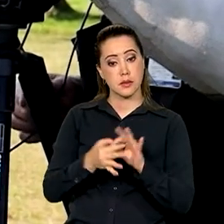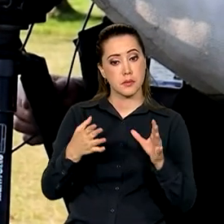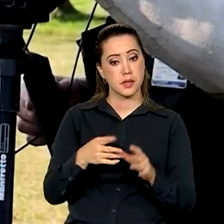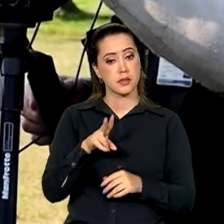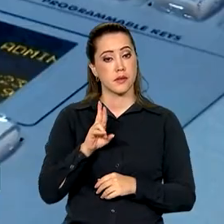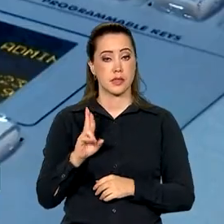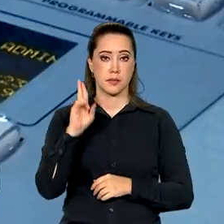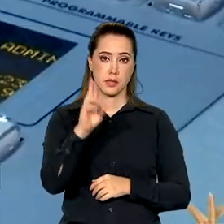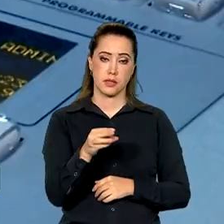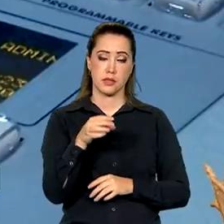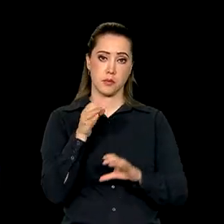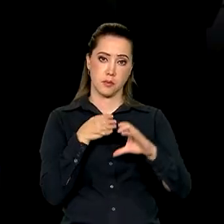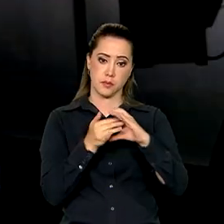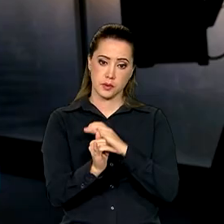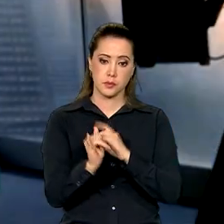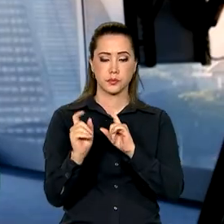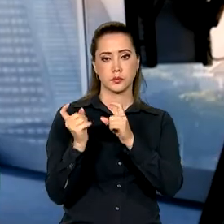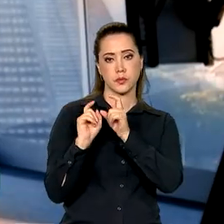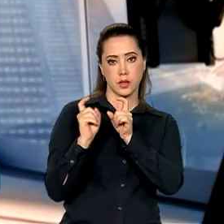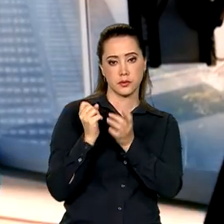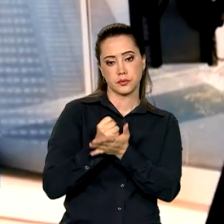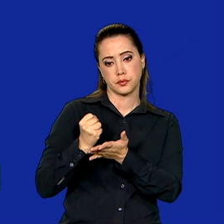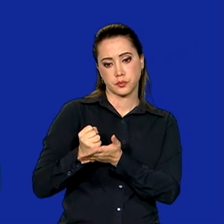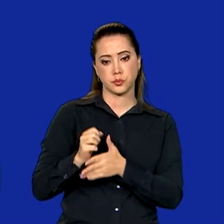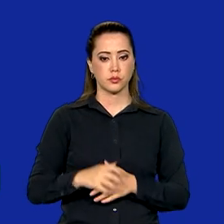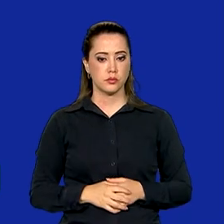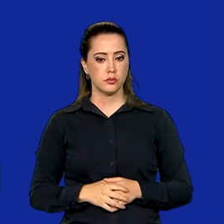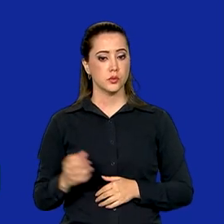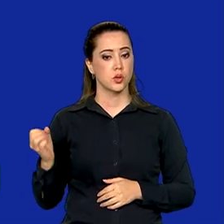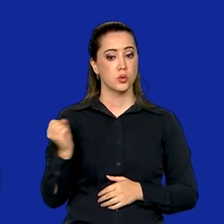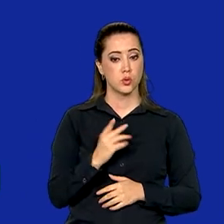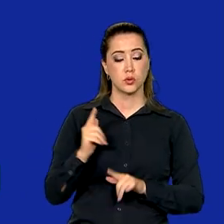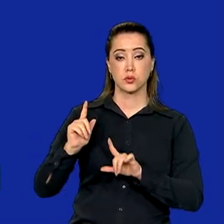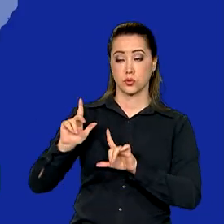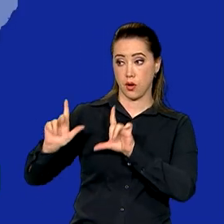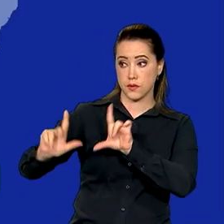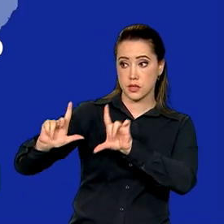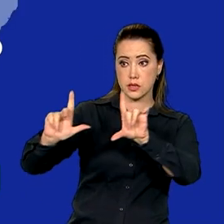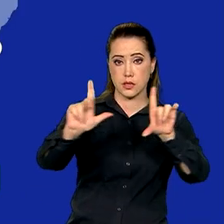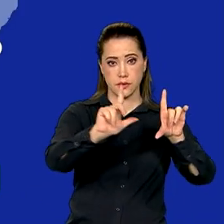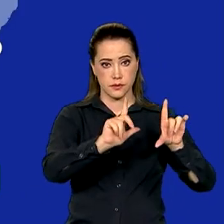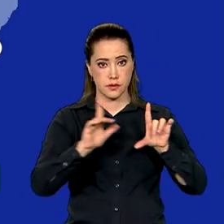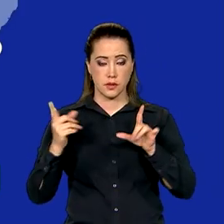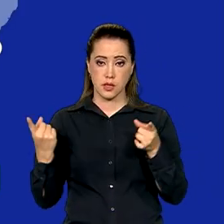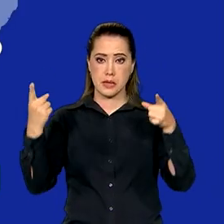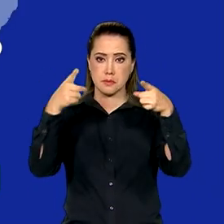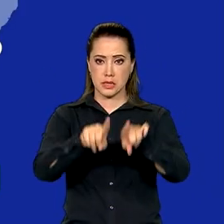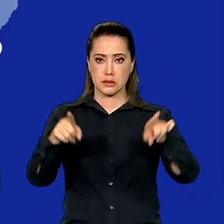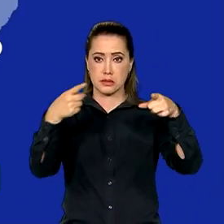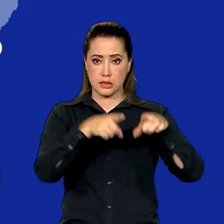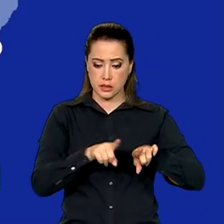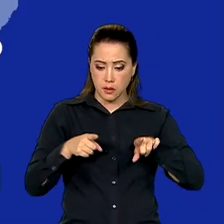em nome da EBC, responsável pela gestão dos contratos. Com as novas emissoras, o número de parcerias da Rede